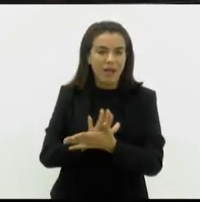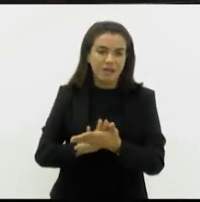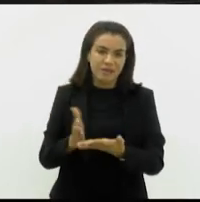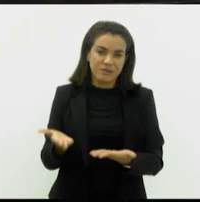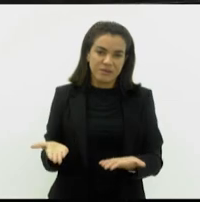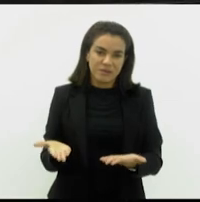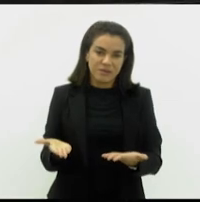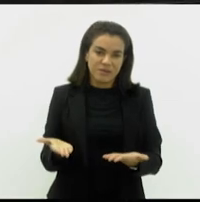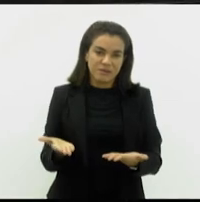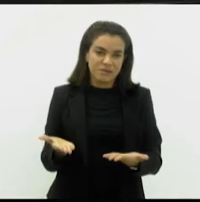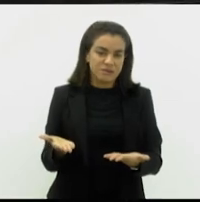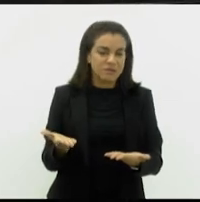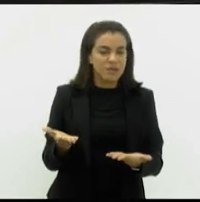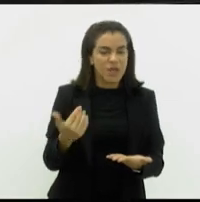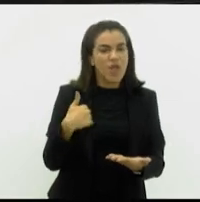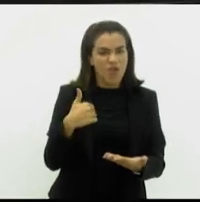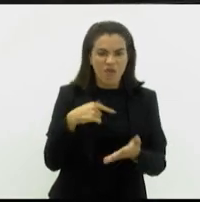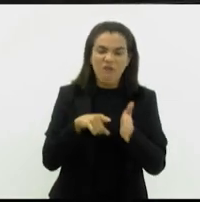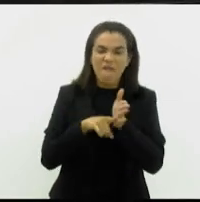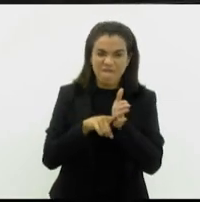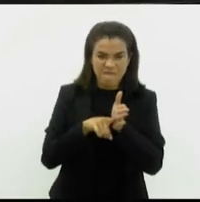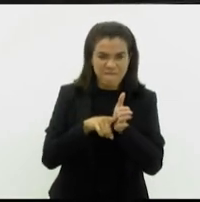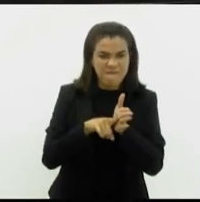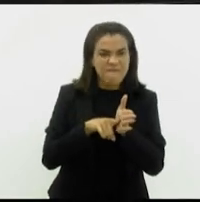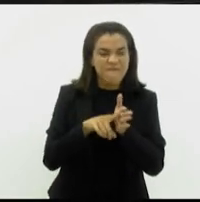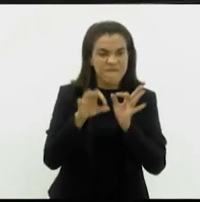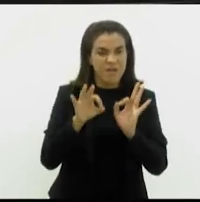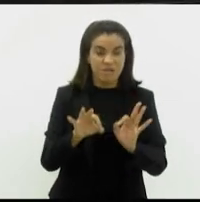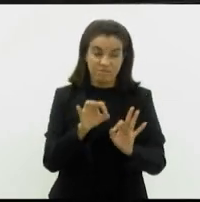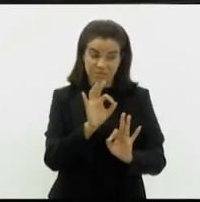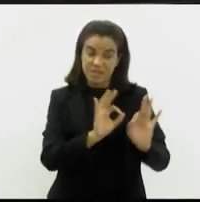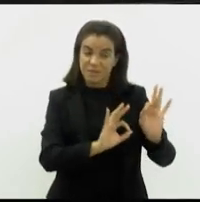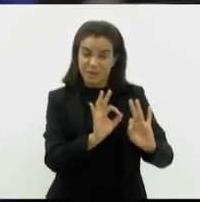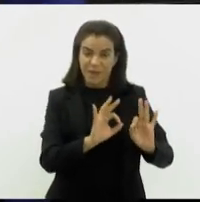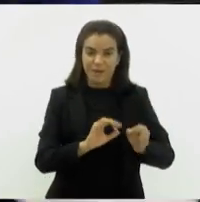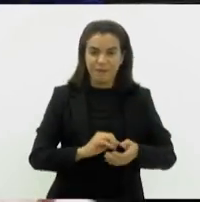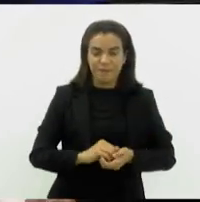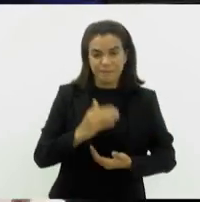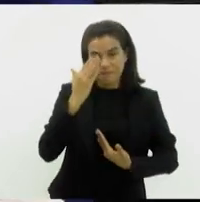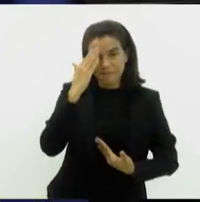iceberg. Eu vou fuçar muito, muito, muito. Então, se prepare. Obrigada, presidente.